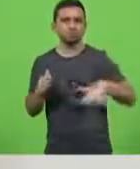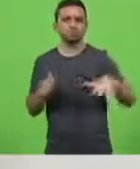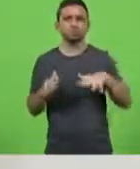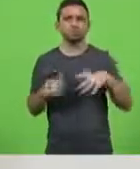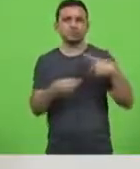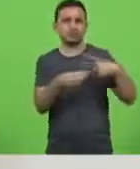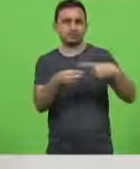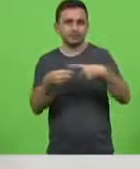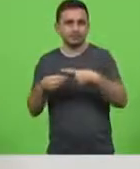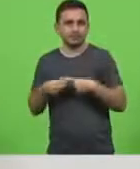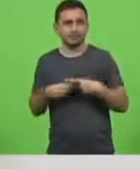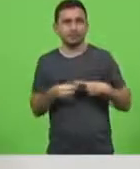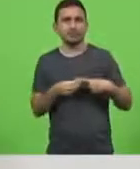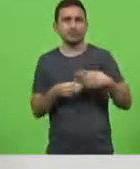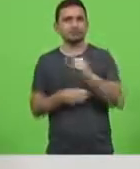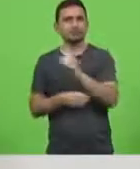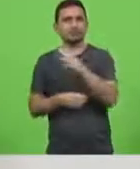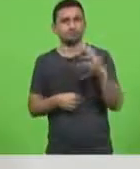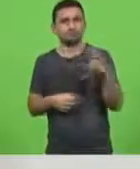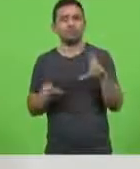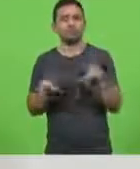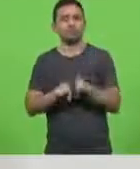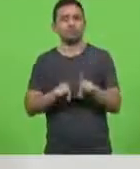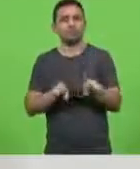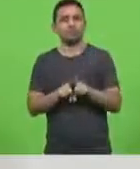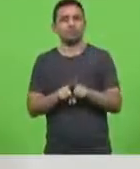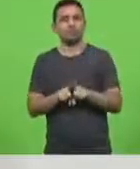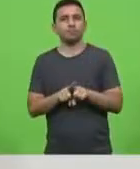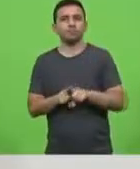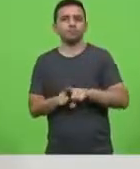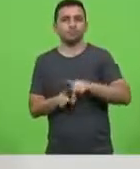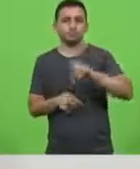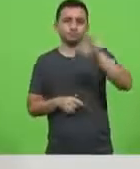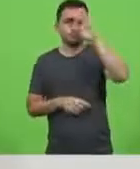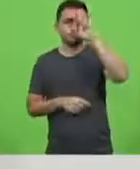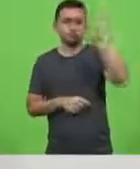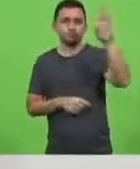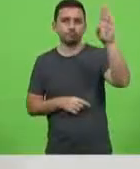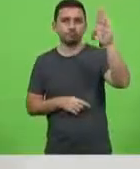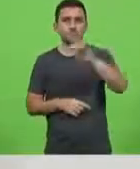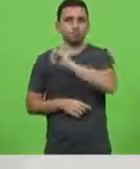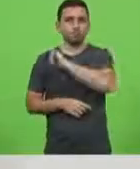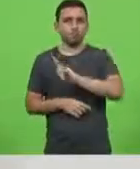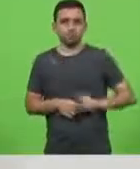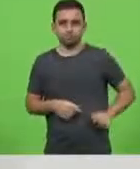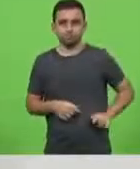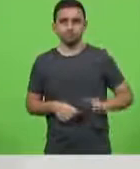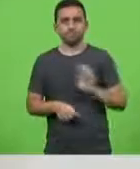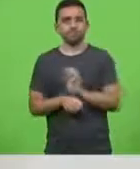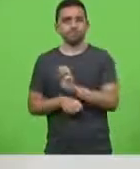municípios catarinenses e também principalmente do governo do estado